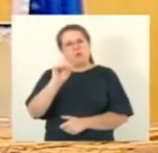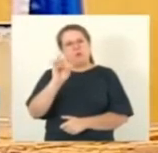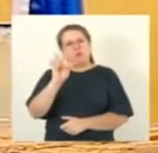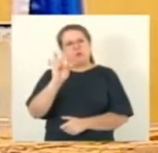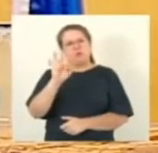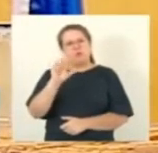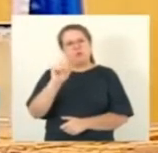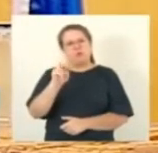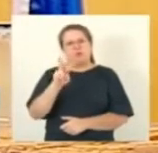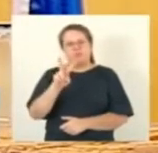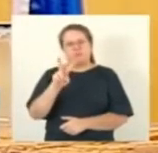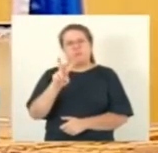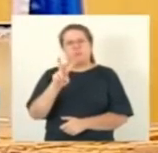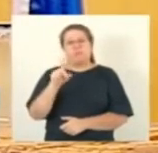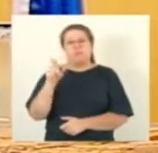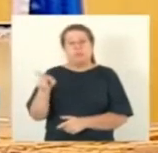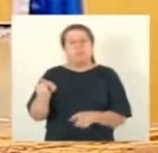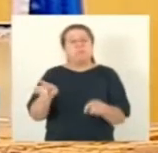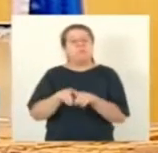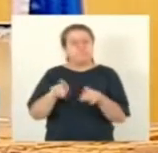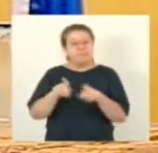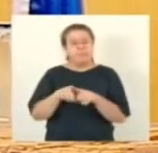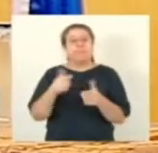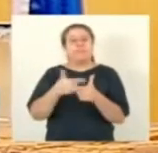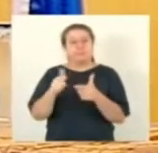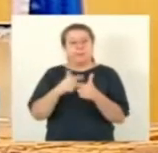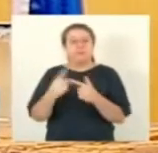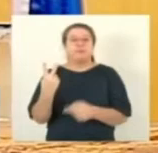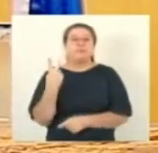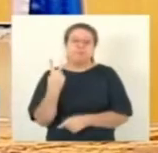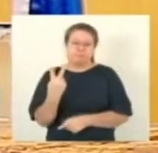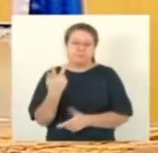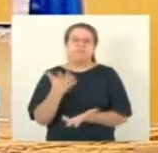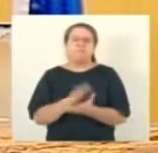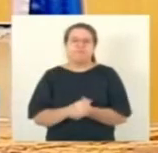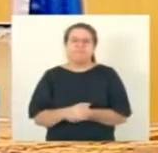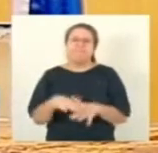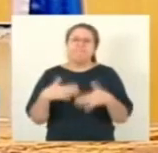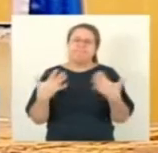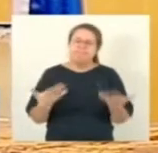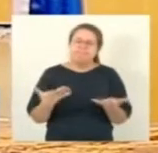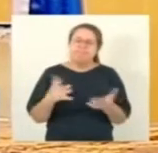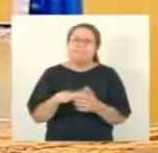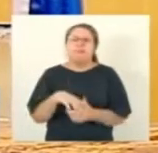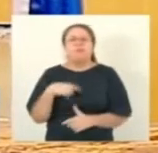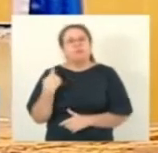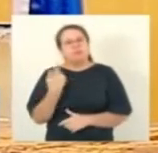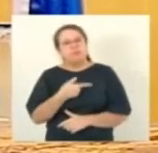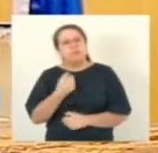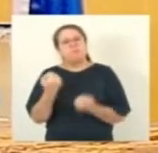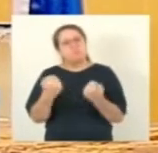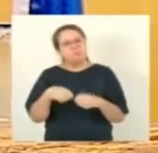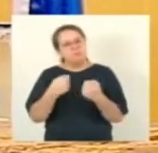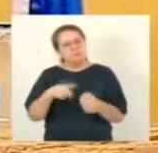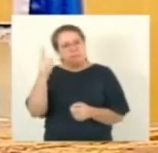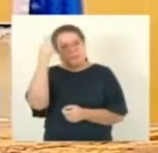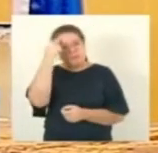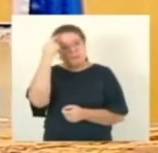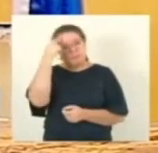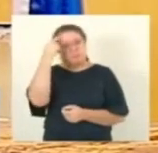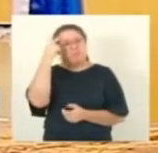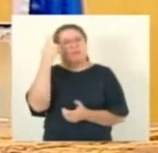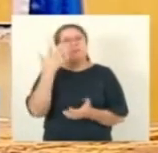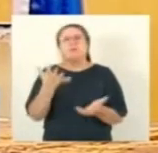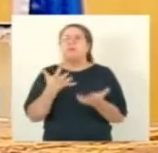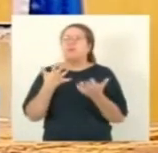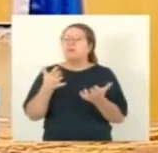também o decoro parlamentar. Esse fato que fique uma lição. Queria pedir a